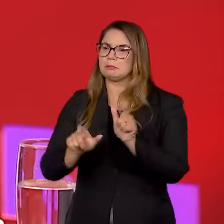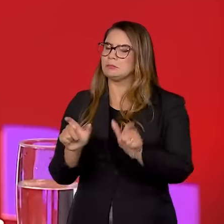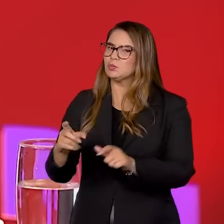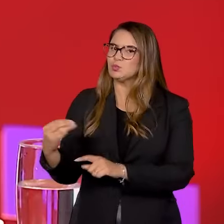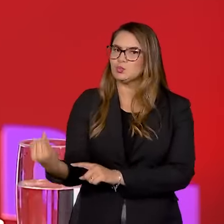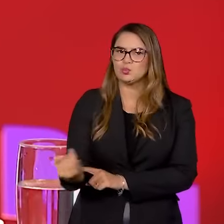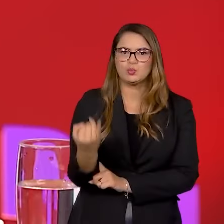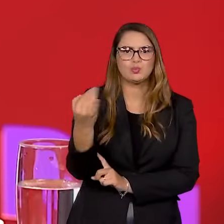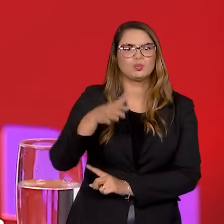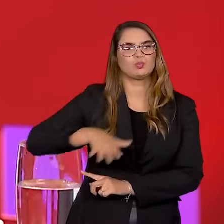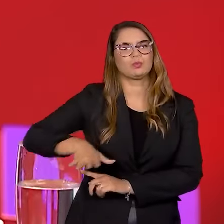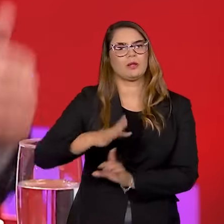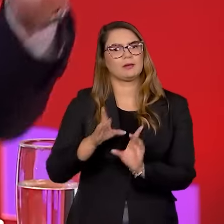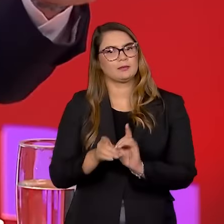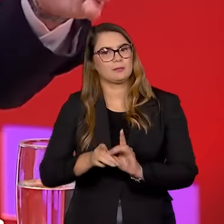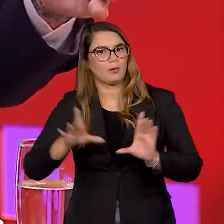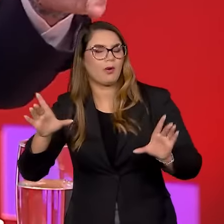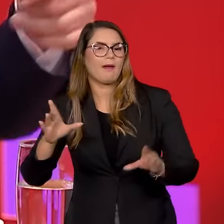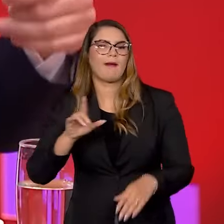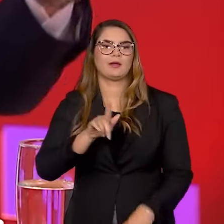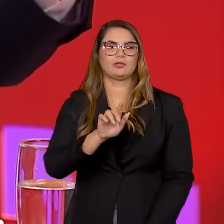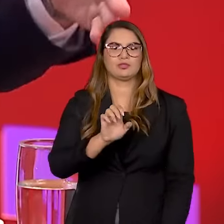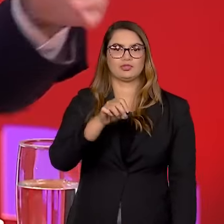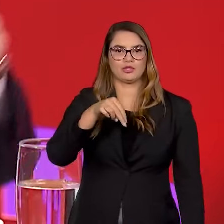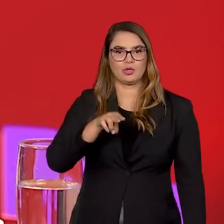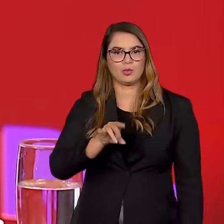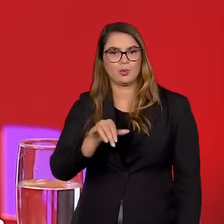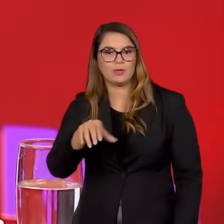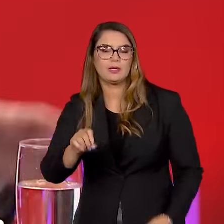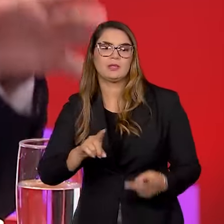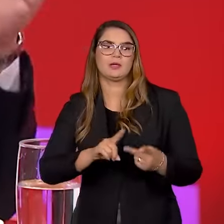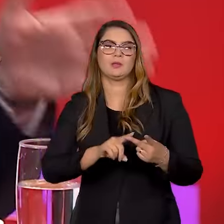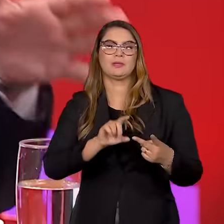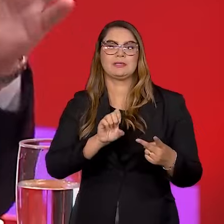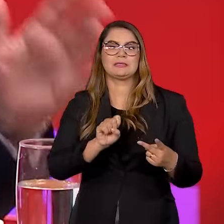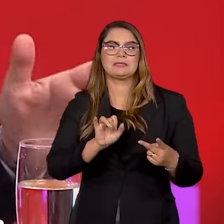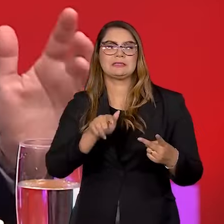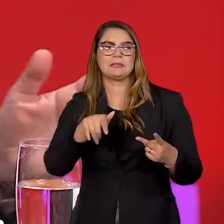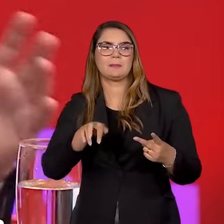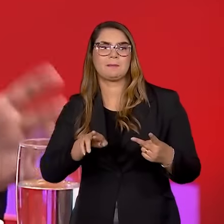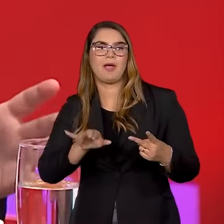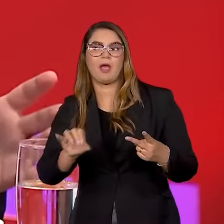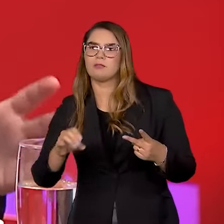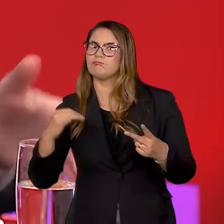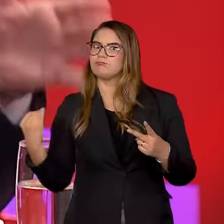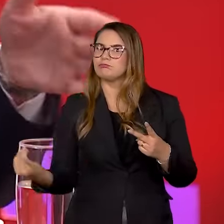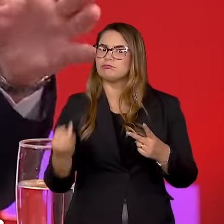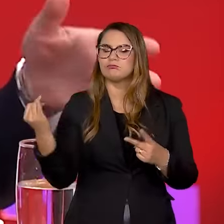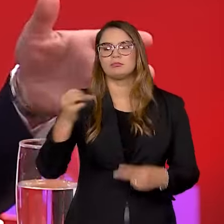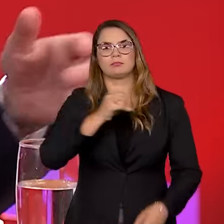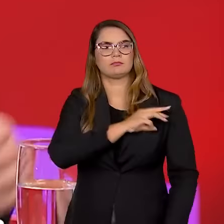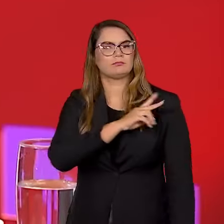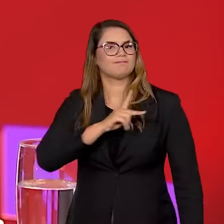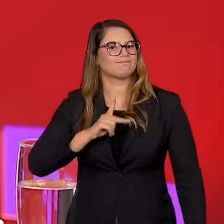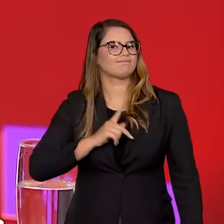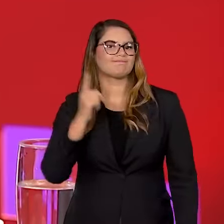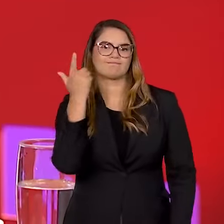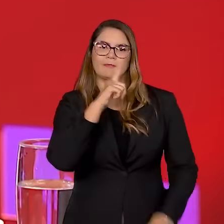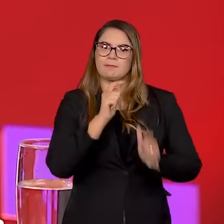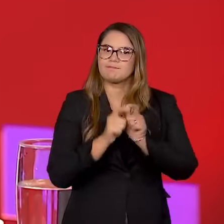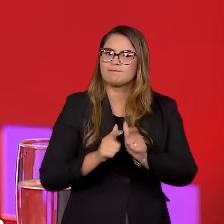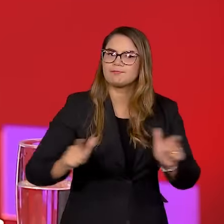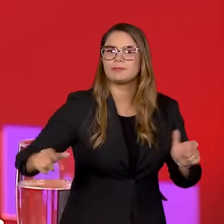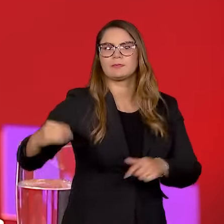enfim, né, do campo democrático, como o Genuíno, como o próprio Sigmaringa Seixas, foram determinantes para que o Ministério Público tivesse o tamanho e a